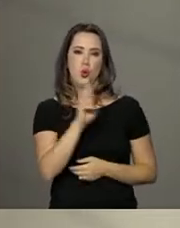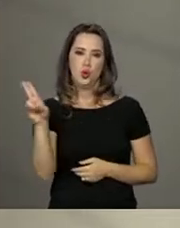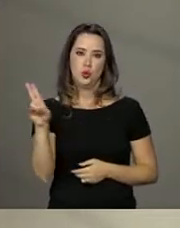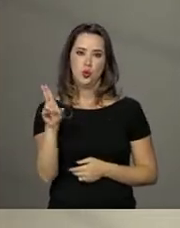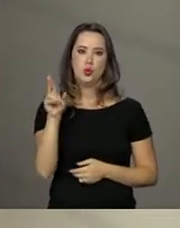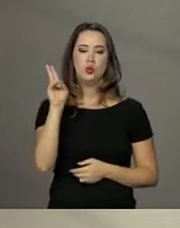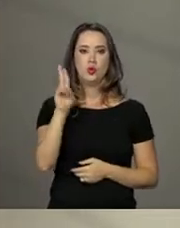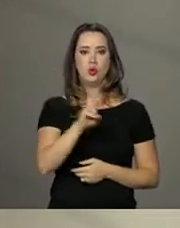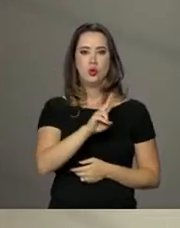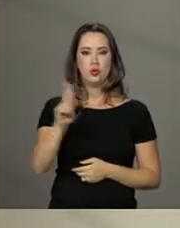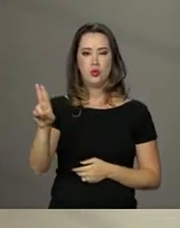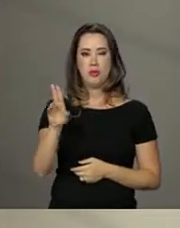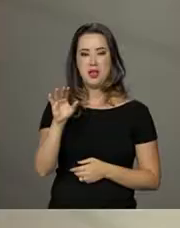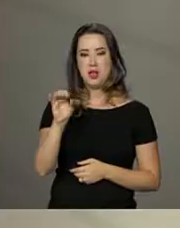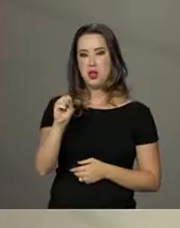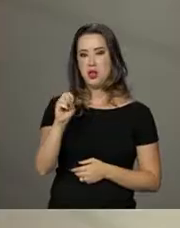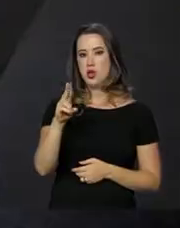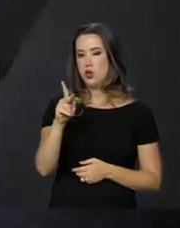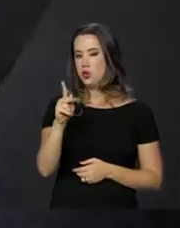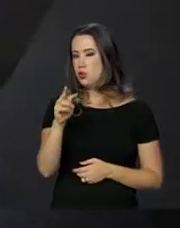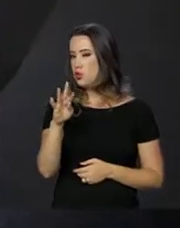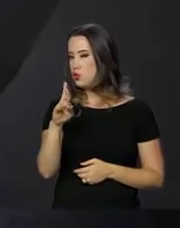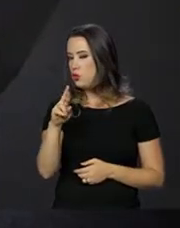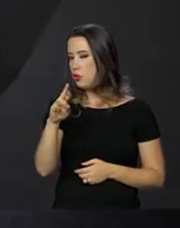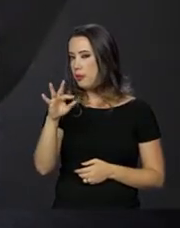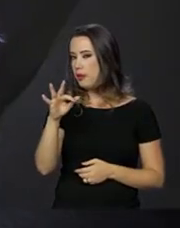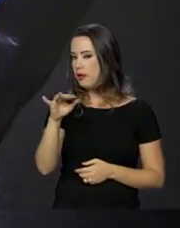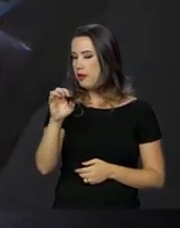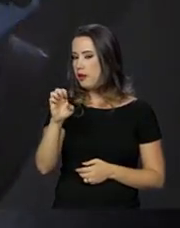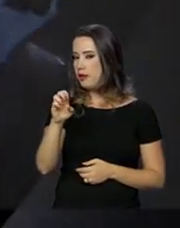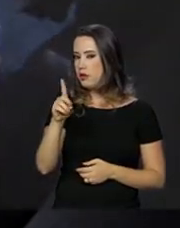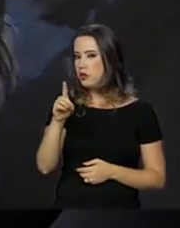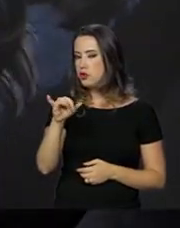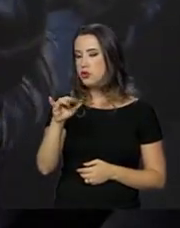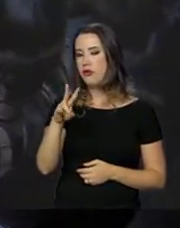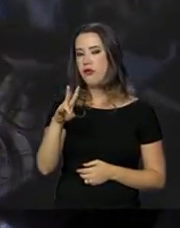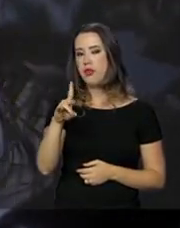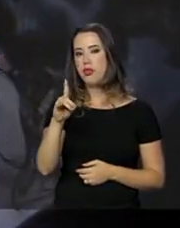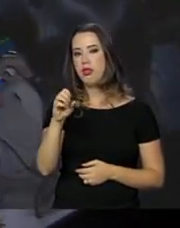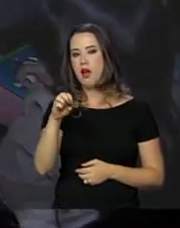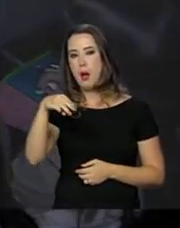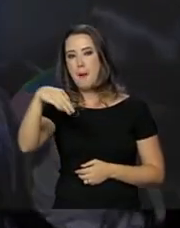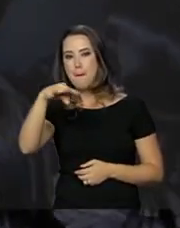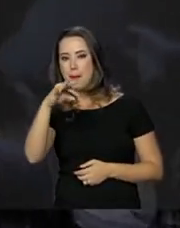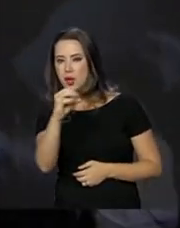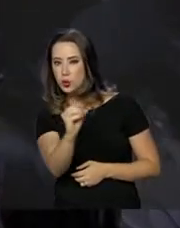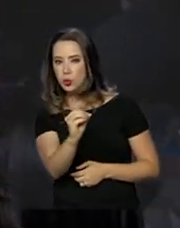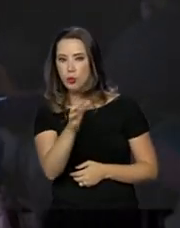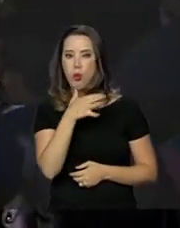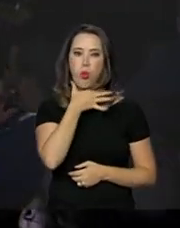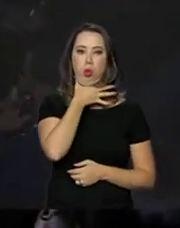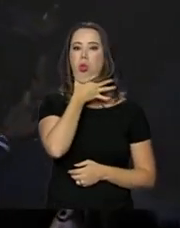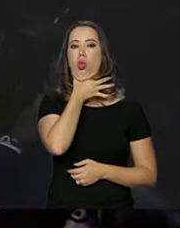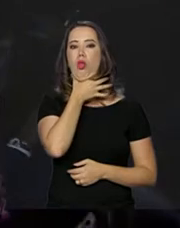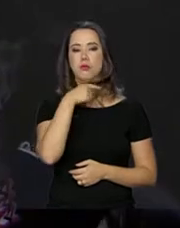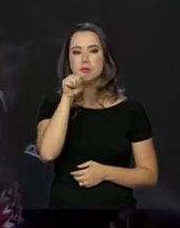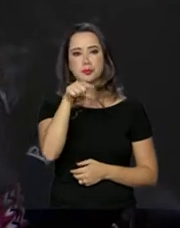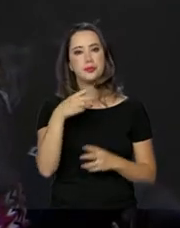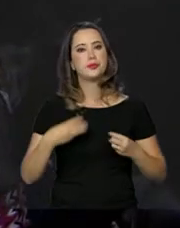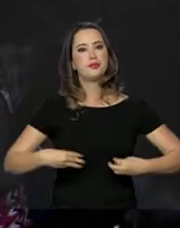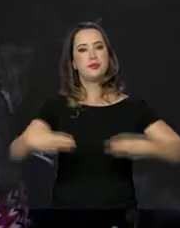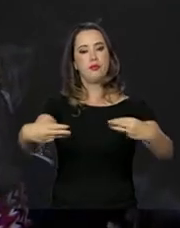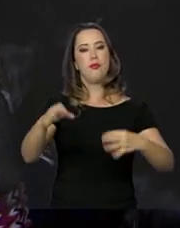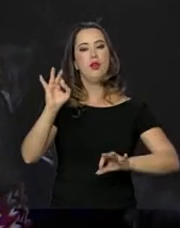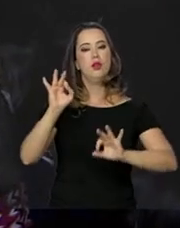se dá é superendividamento. Pensando no combate e prevenção desse superendividamento, o Ministério da